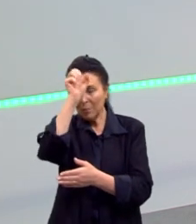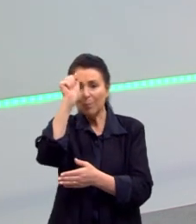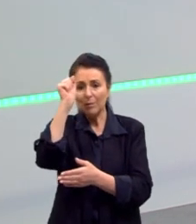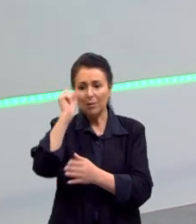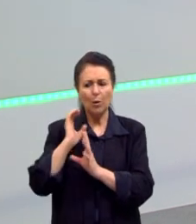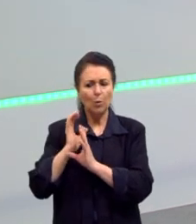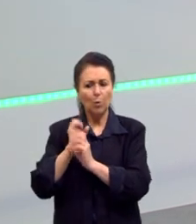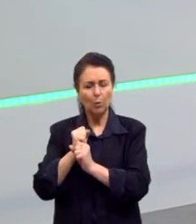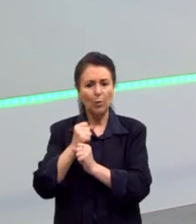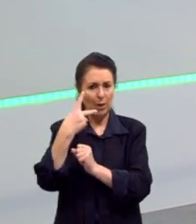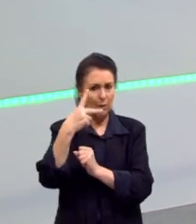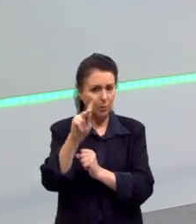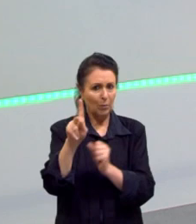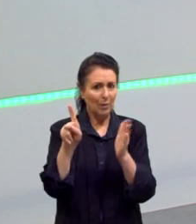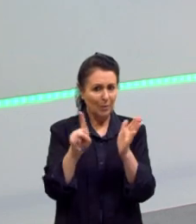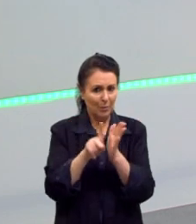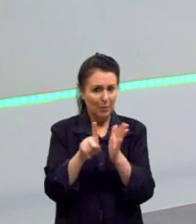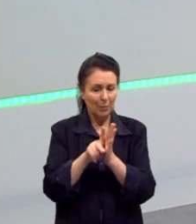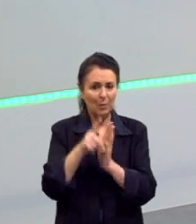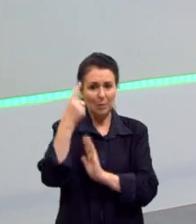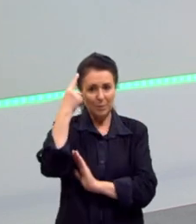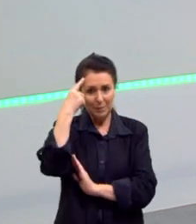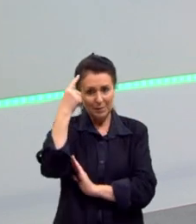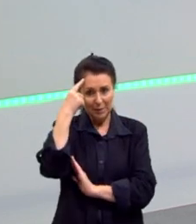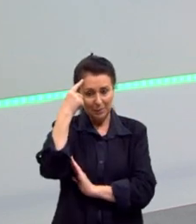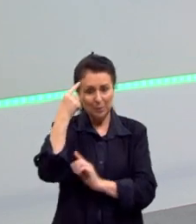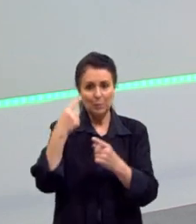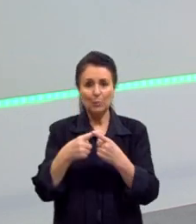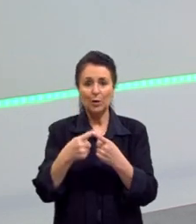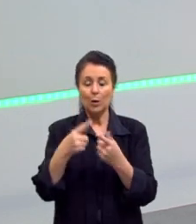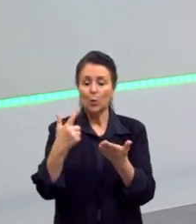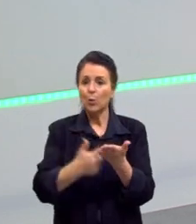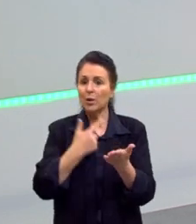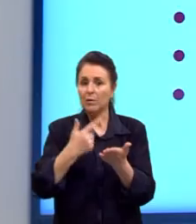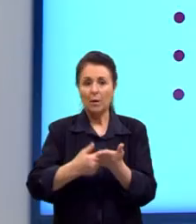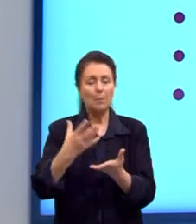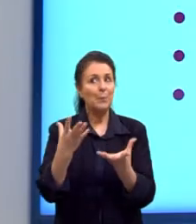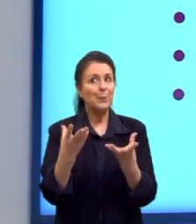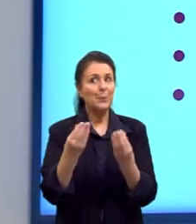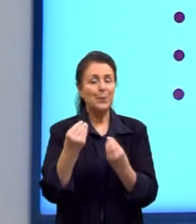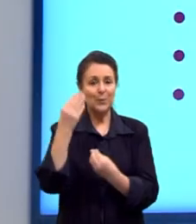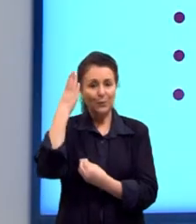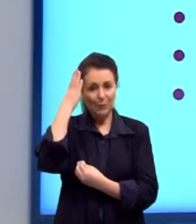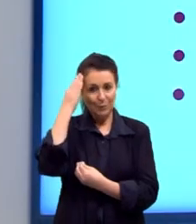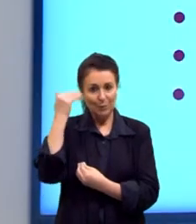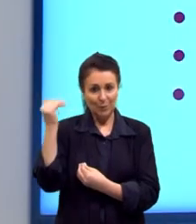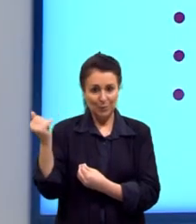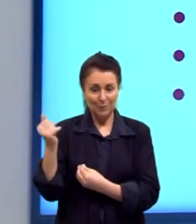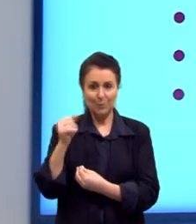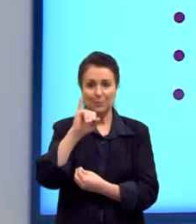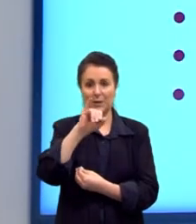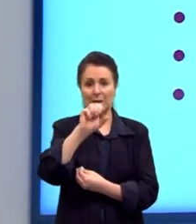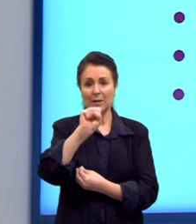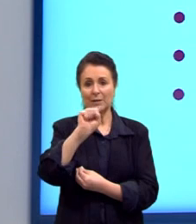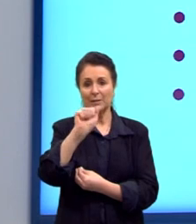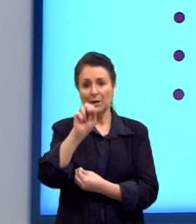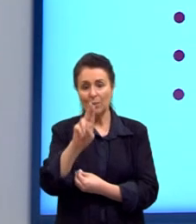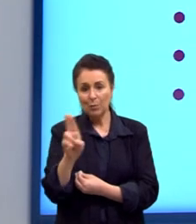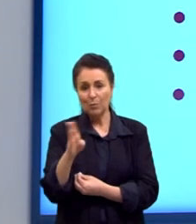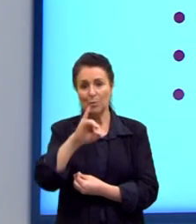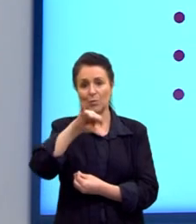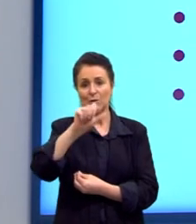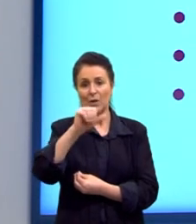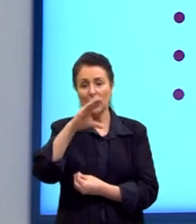interessante vocês pensarem sobre isso. Porque Dom Casmurro ficou realmente muito famoso. Isaú e Jacó, Memorial de Aires.